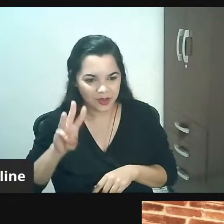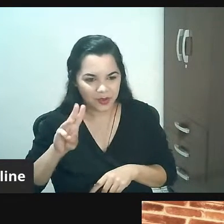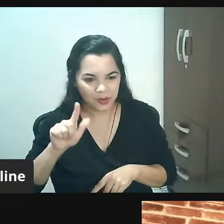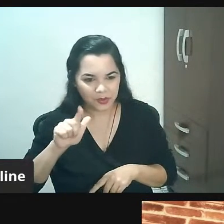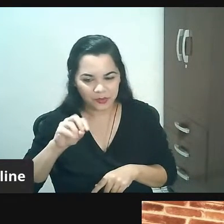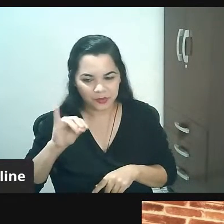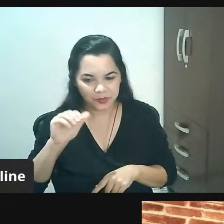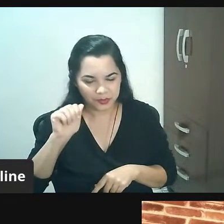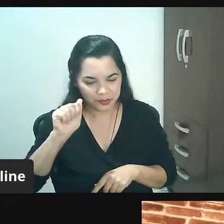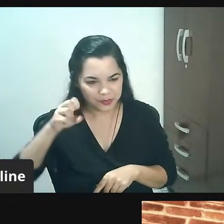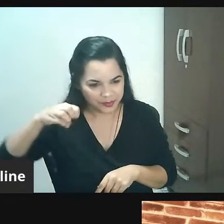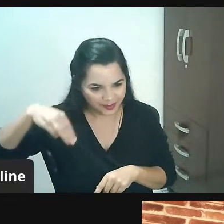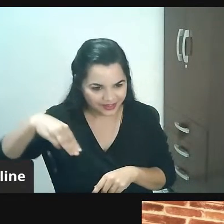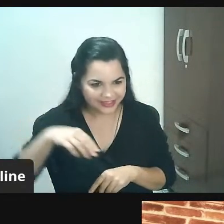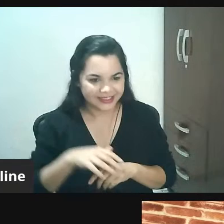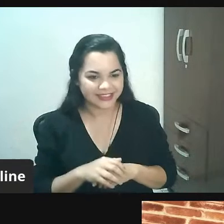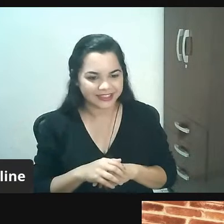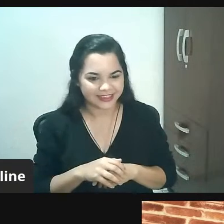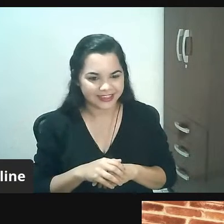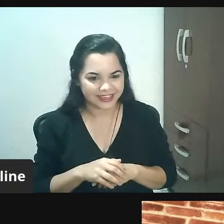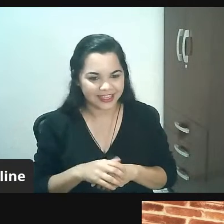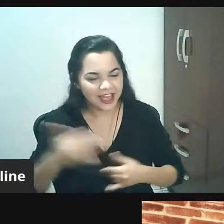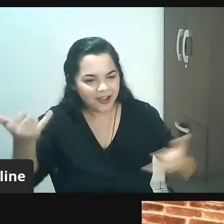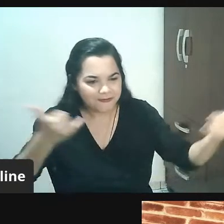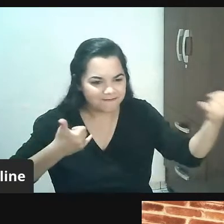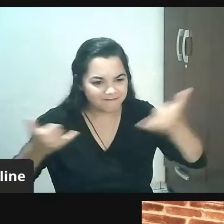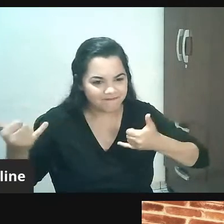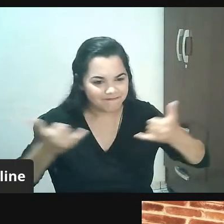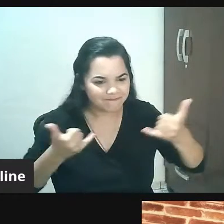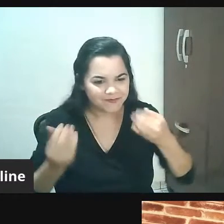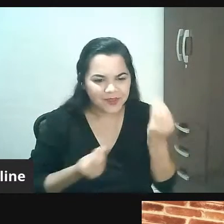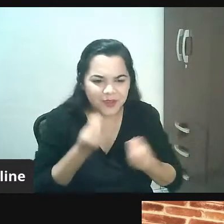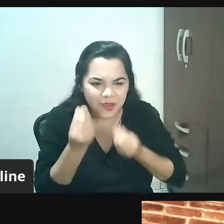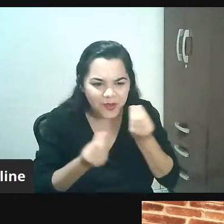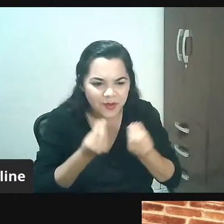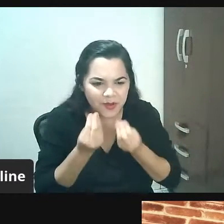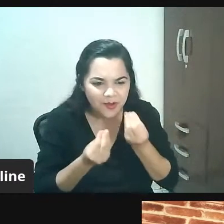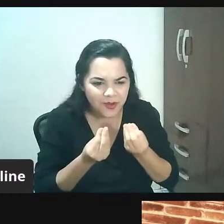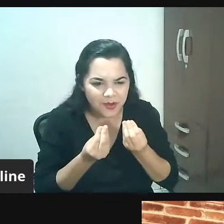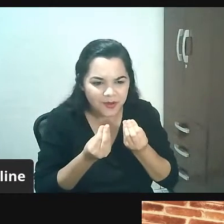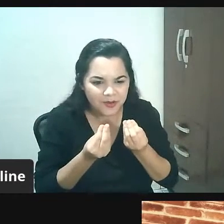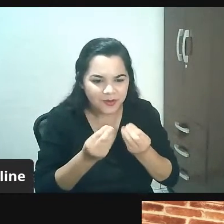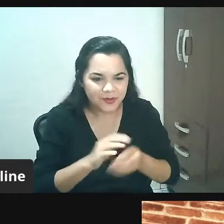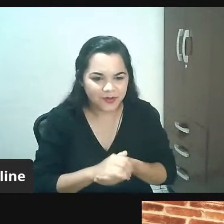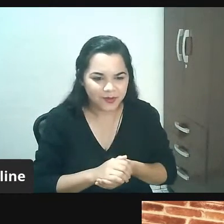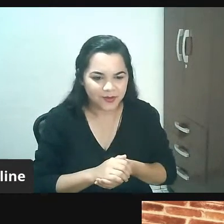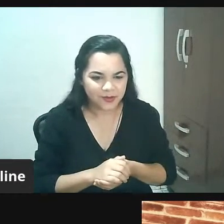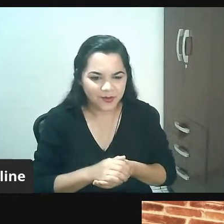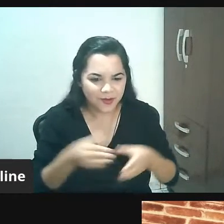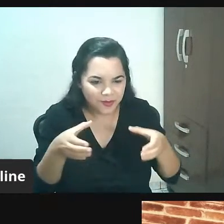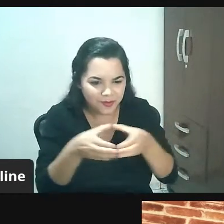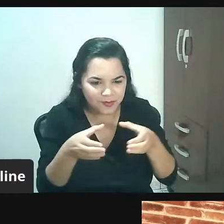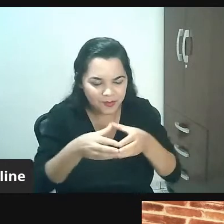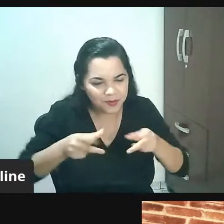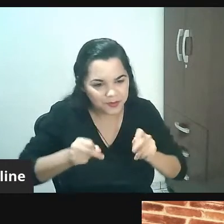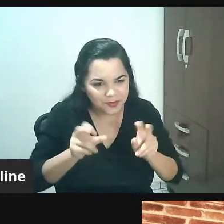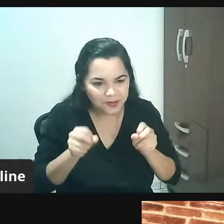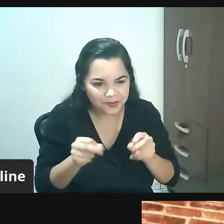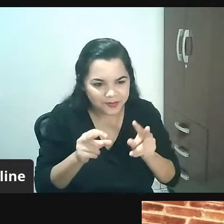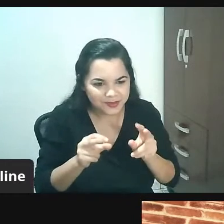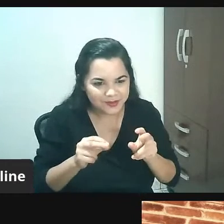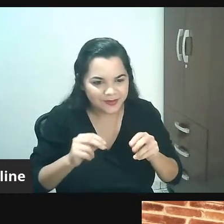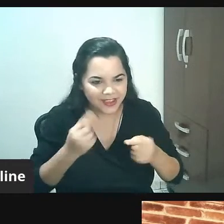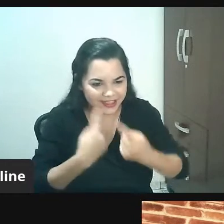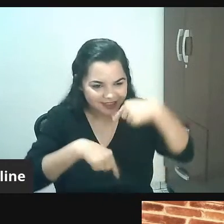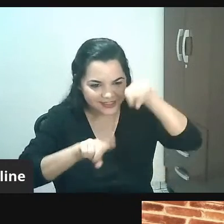Caldas, conta para a gente como potencializar sua equipe de vendas. Oi, Chayra, boa noite. Boa noite a todos, boa noite